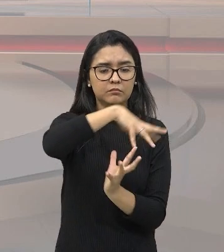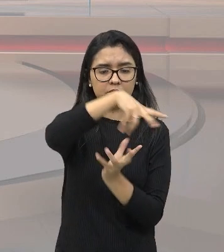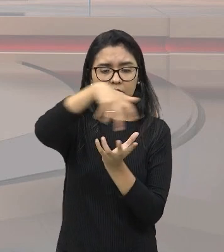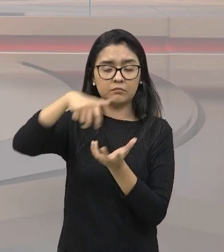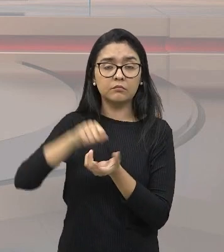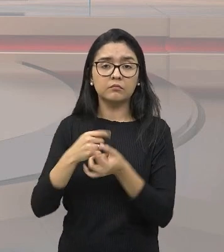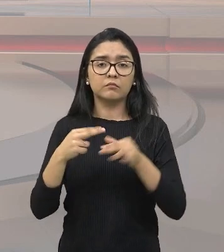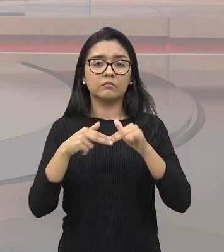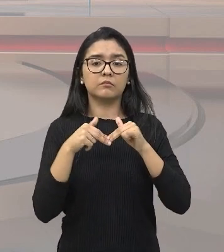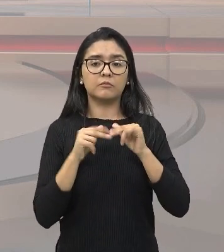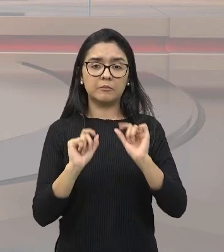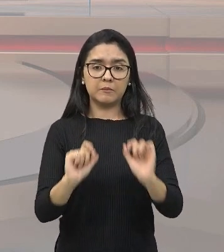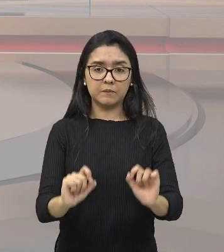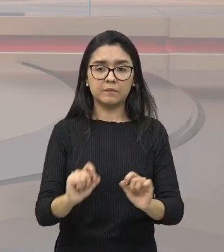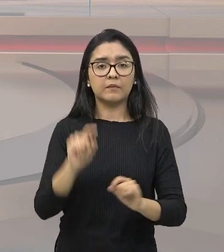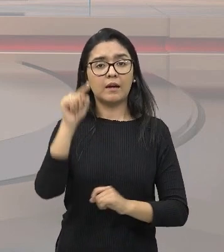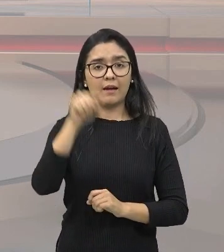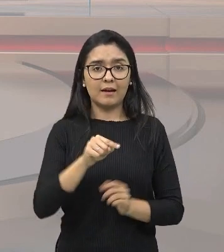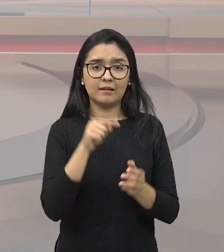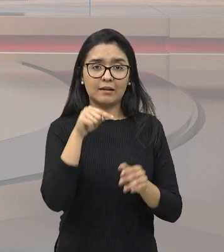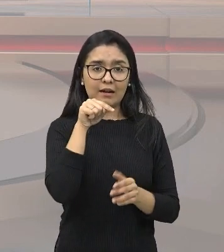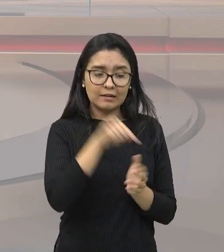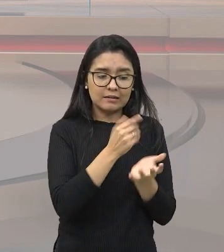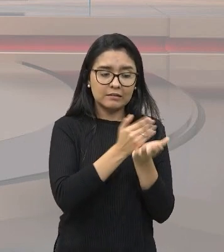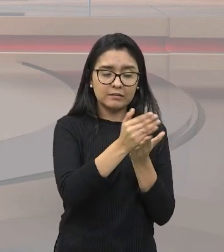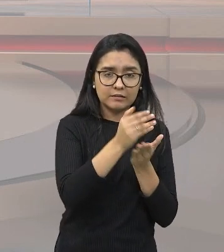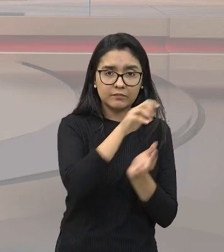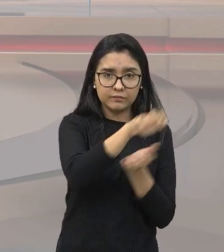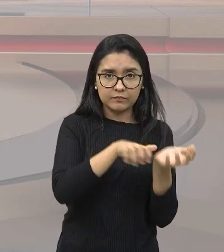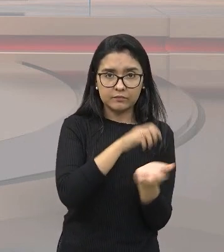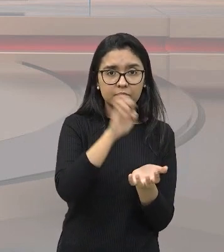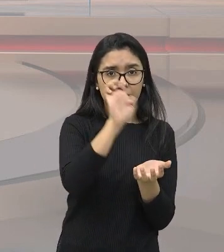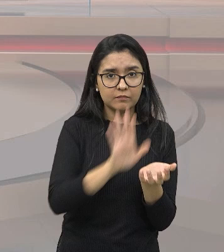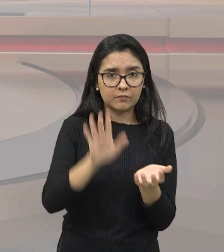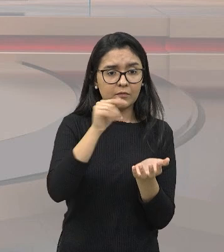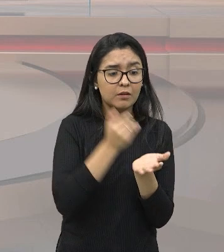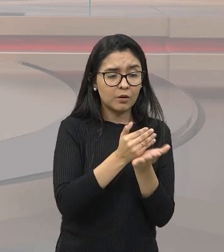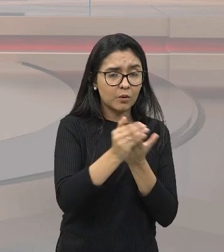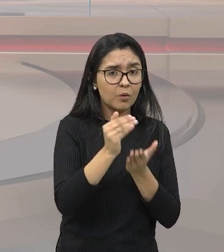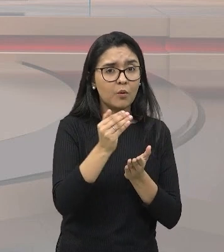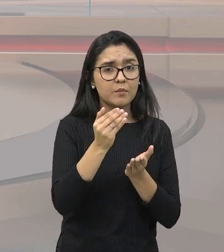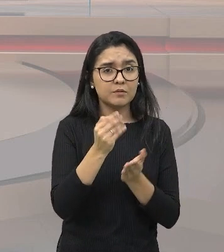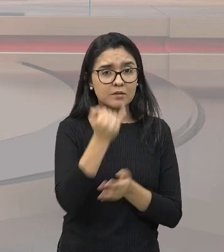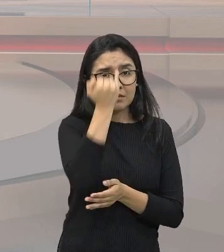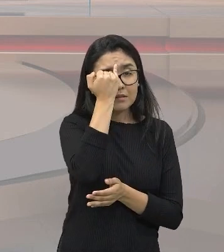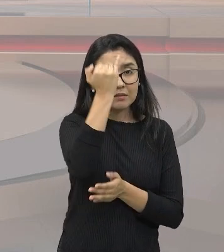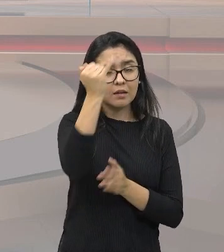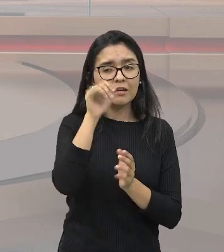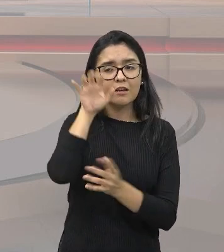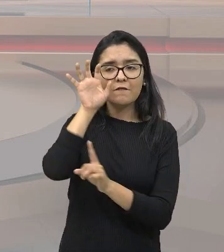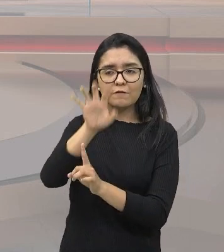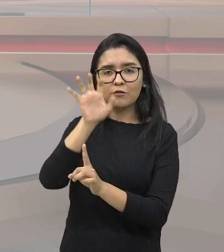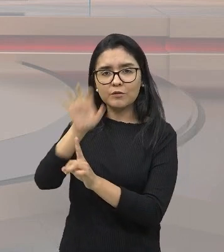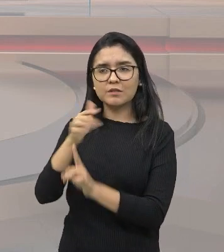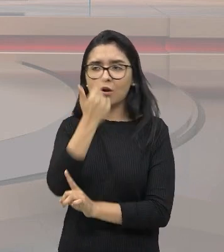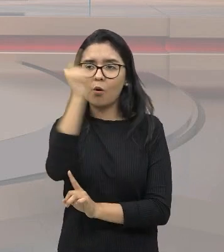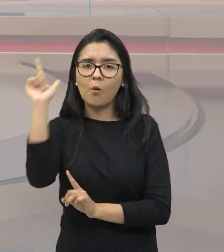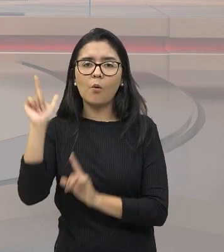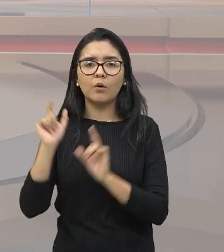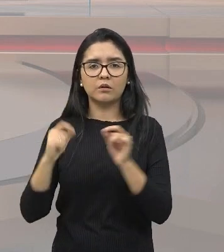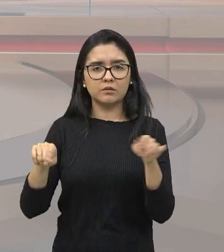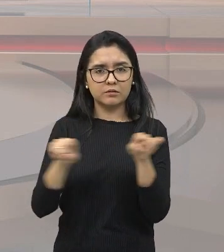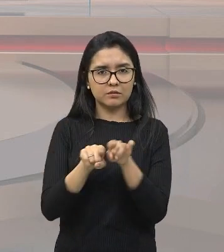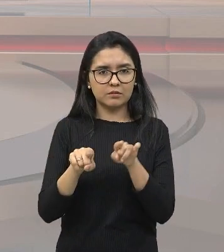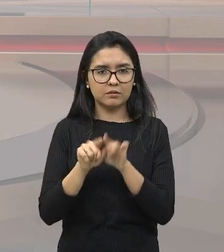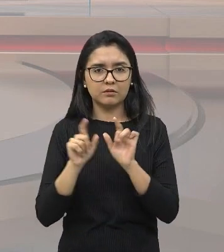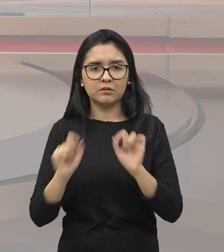Por quê? É de lá que surgem as primeiras ideias que influenciarão esses movimentos como a questão do iluminismo,